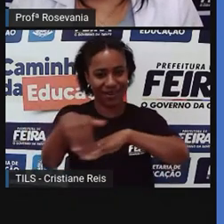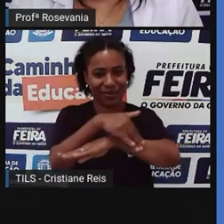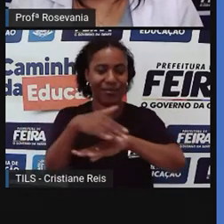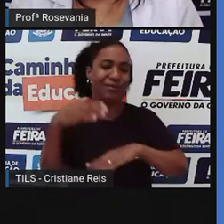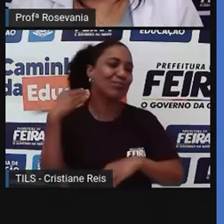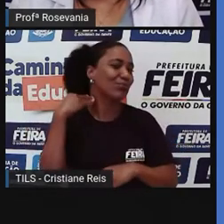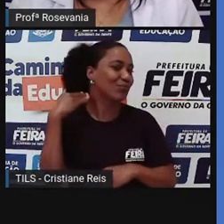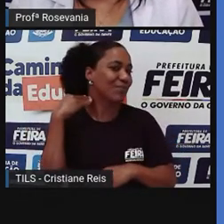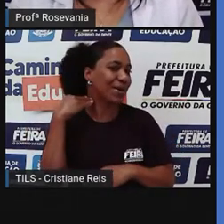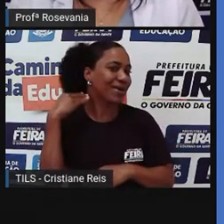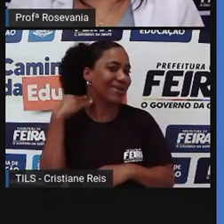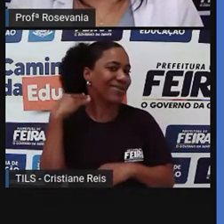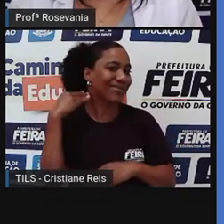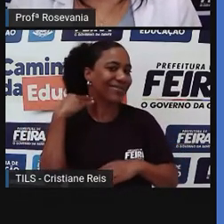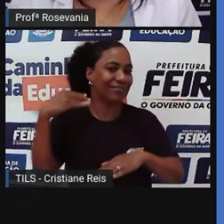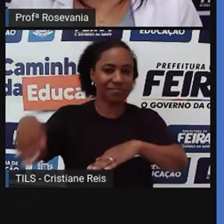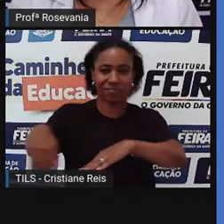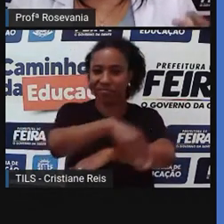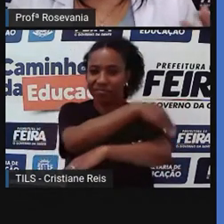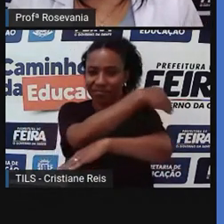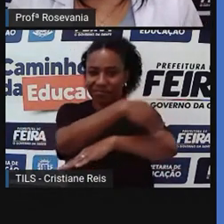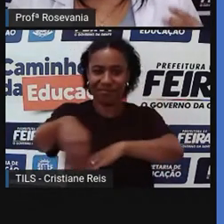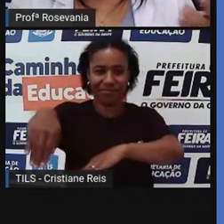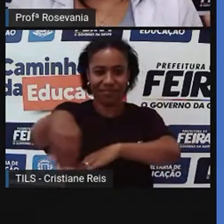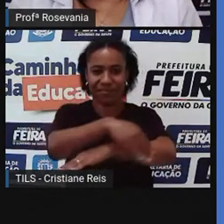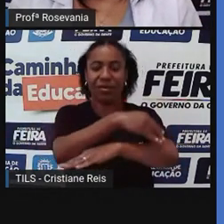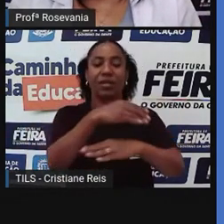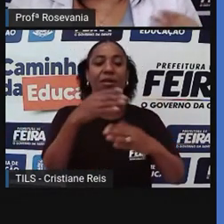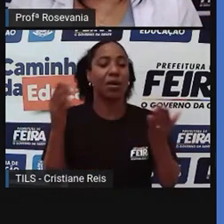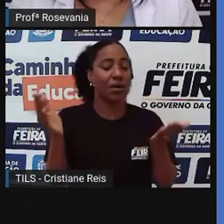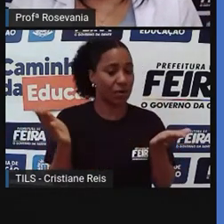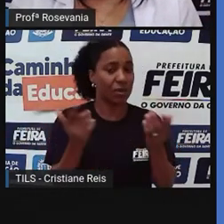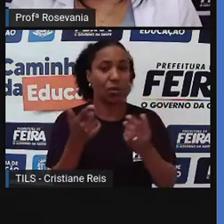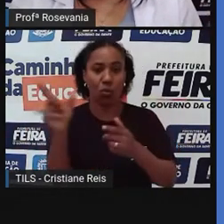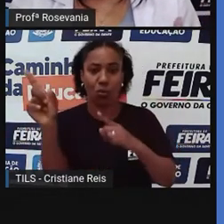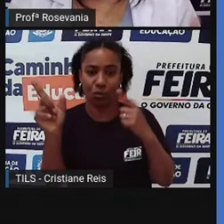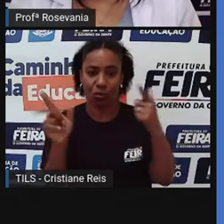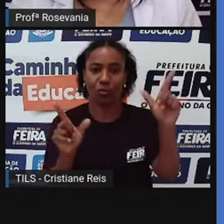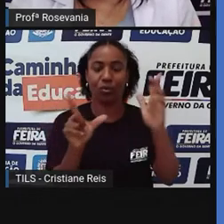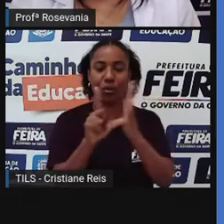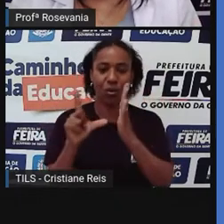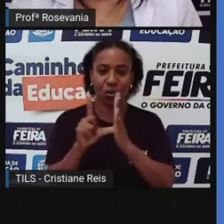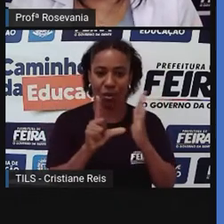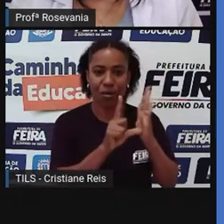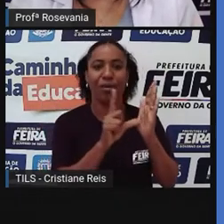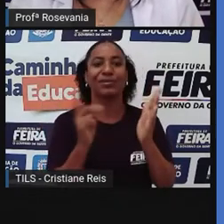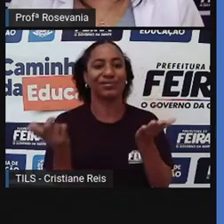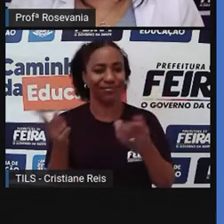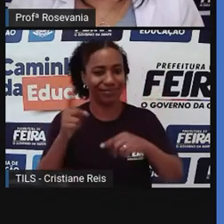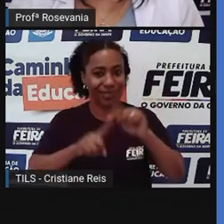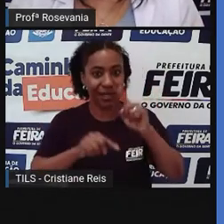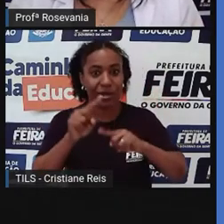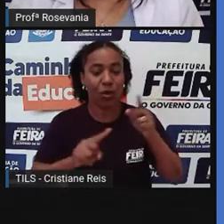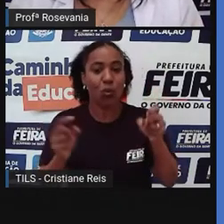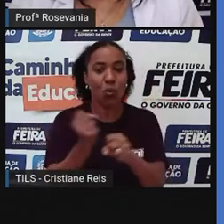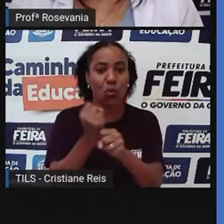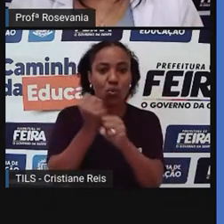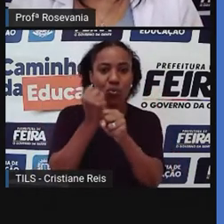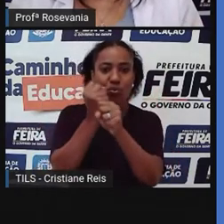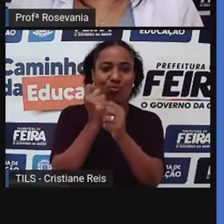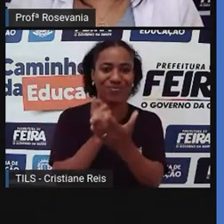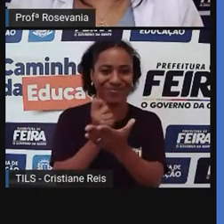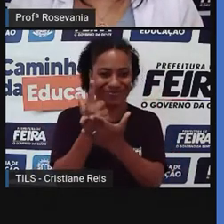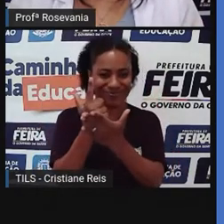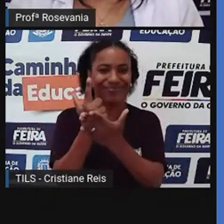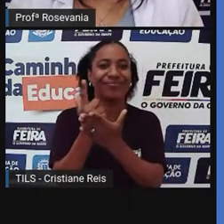Conselheiro como a Rua dos Bancos, ela hoje concentra muitas atividades voltadas para material de construção, mas, na realidade,